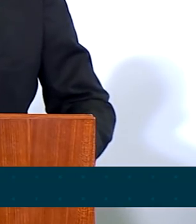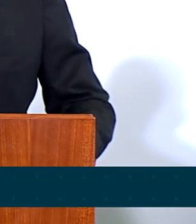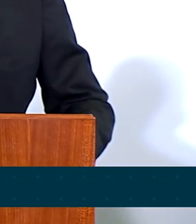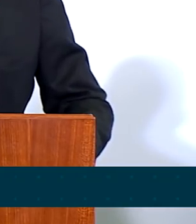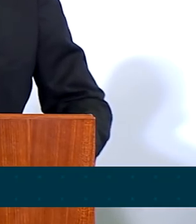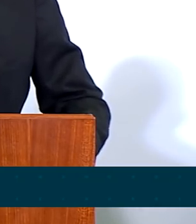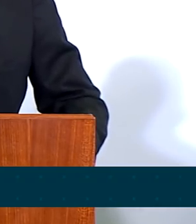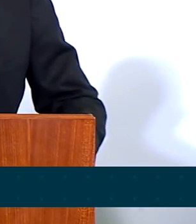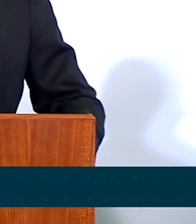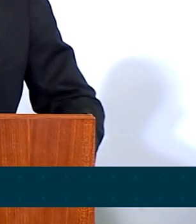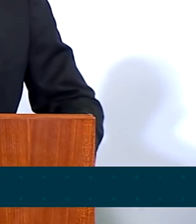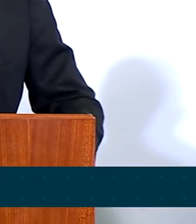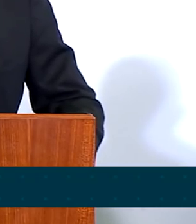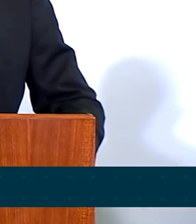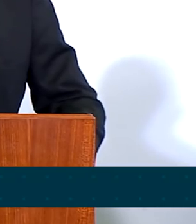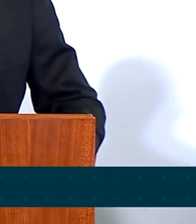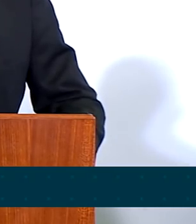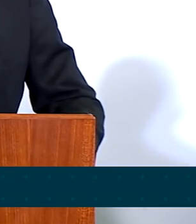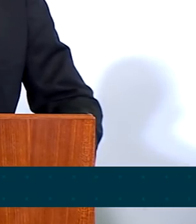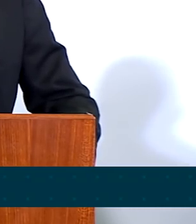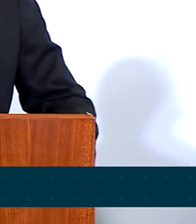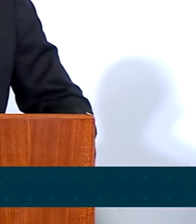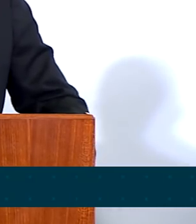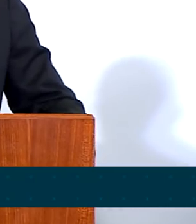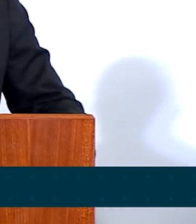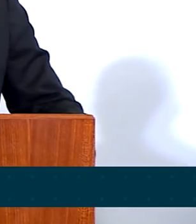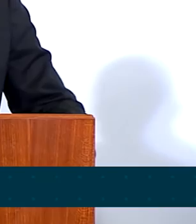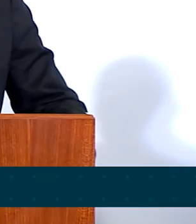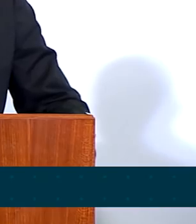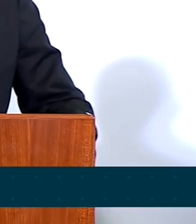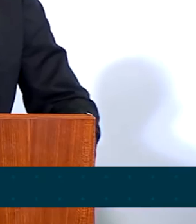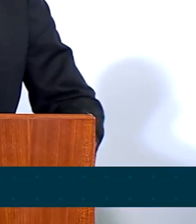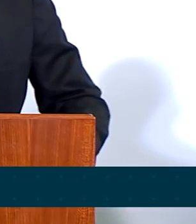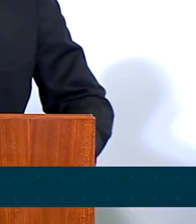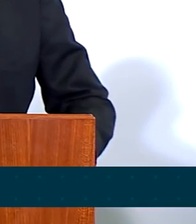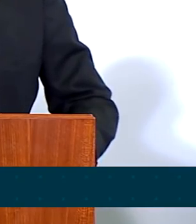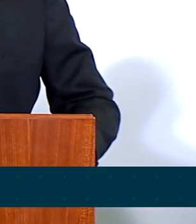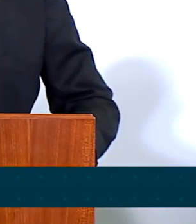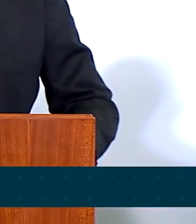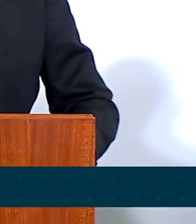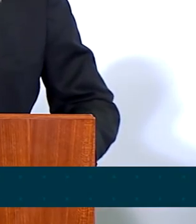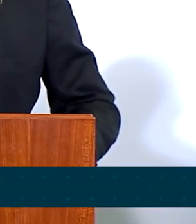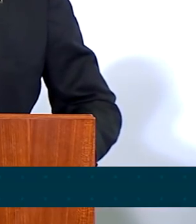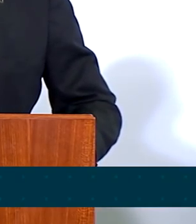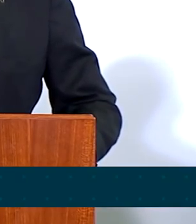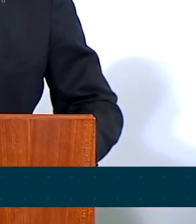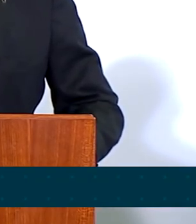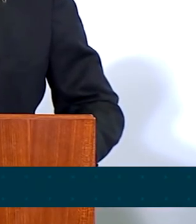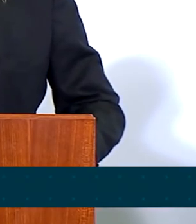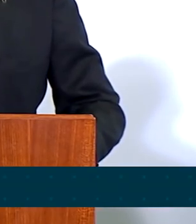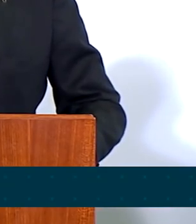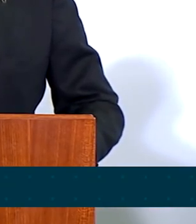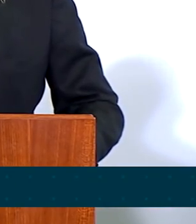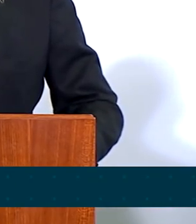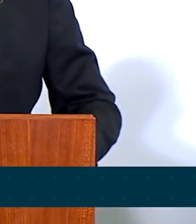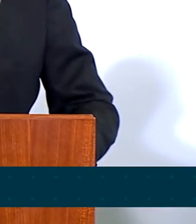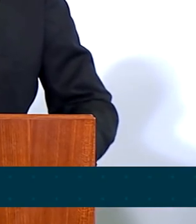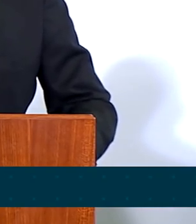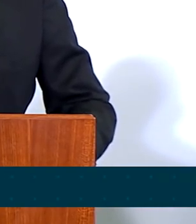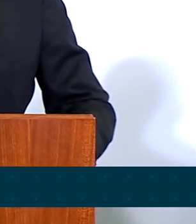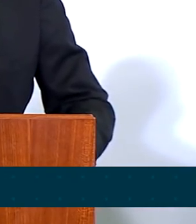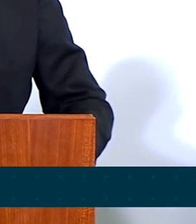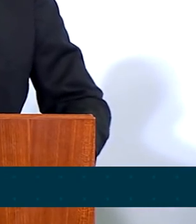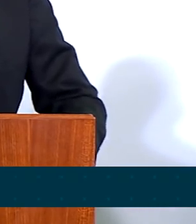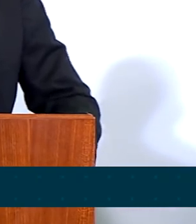entende de economia e sabe como lidar com essa questão tão sensível, vocês